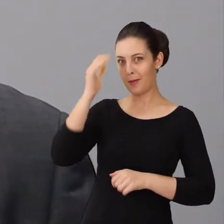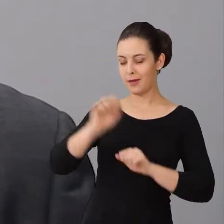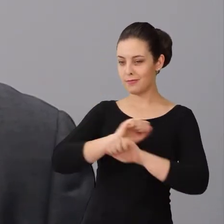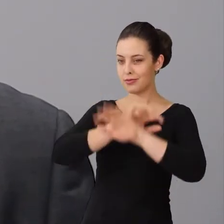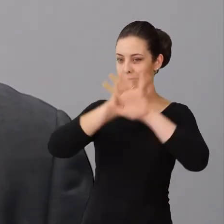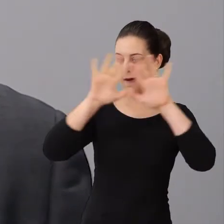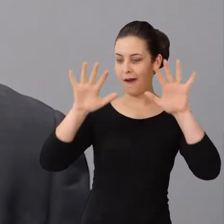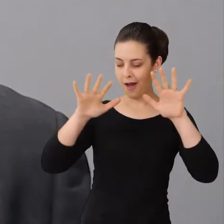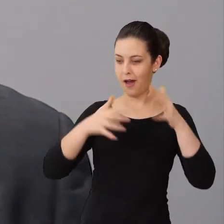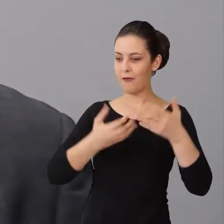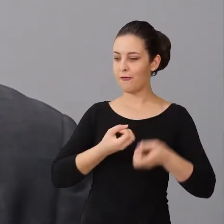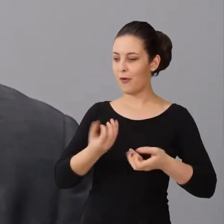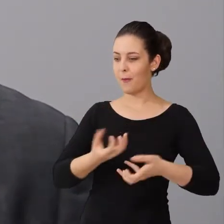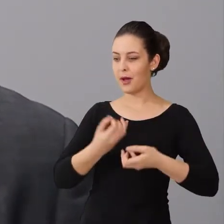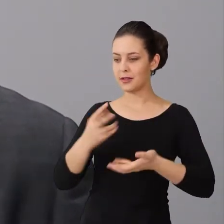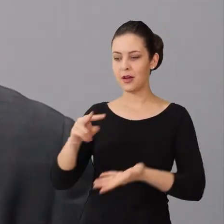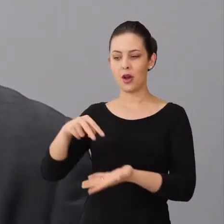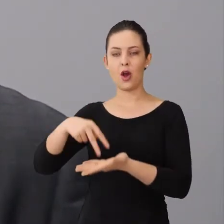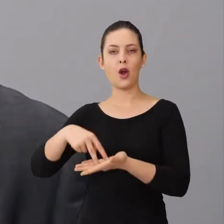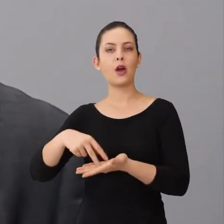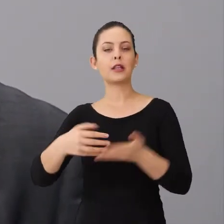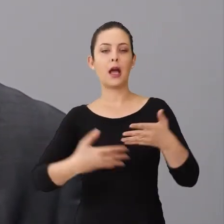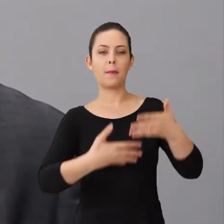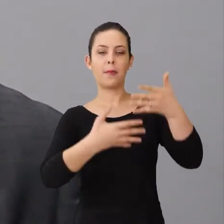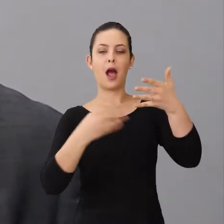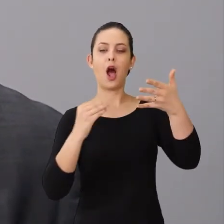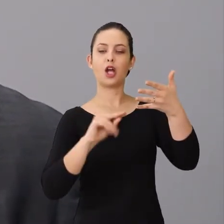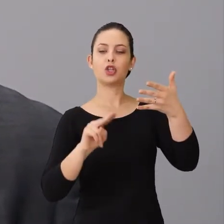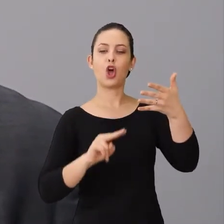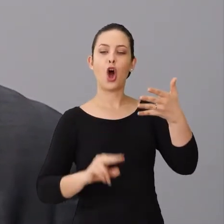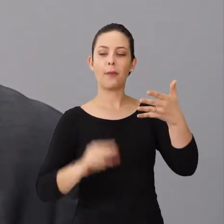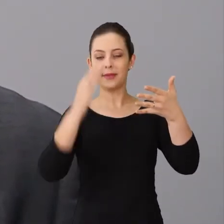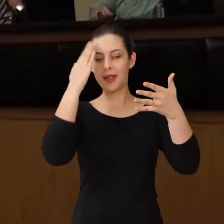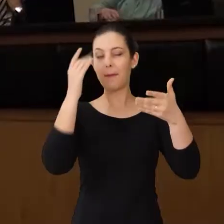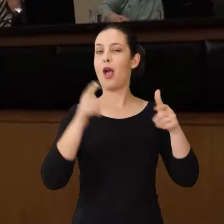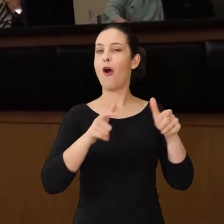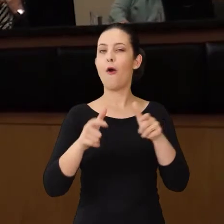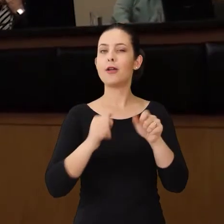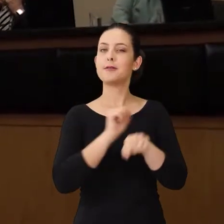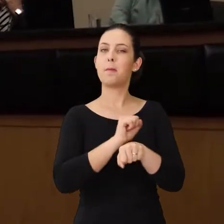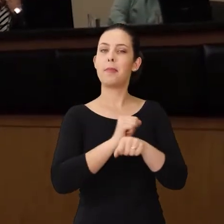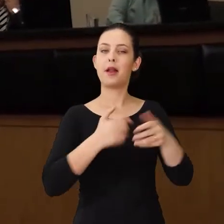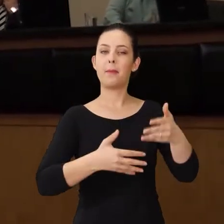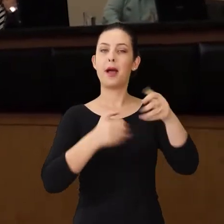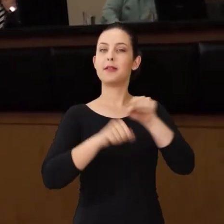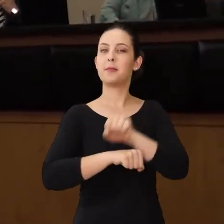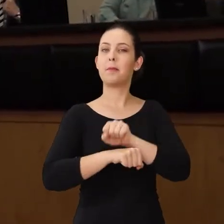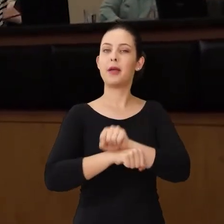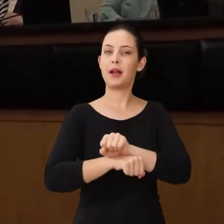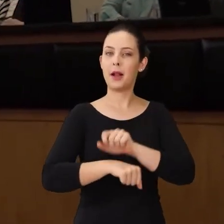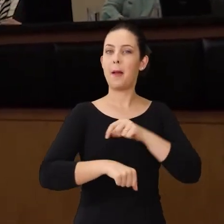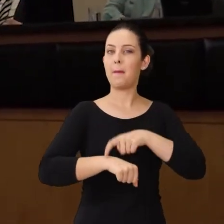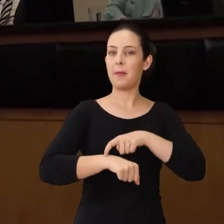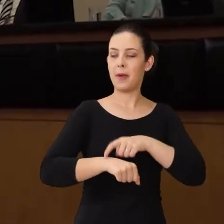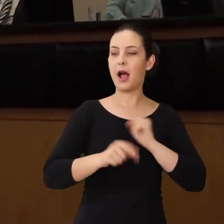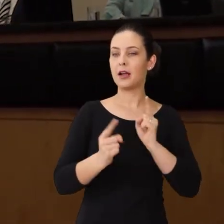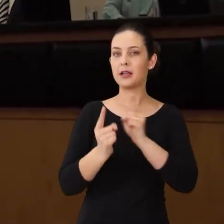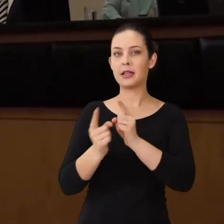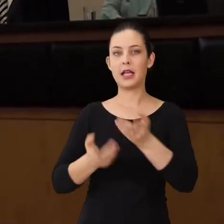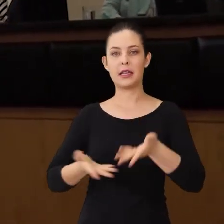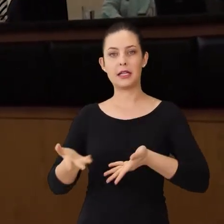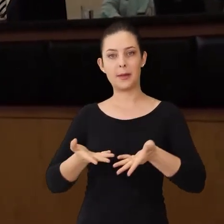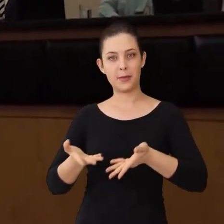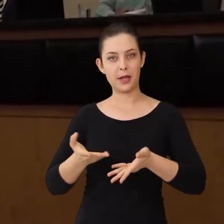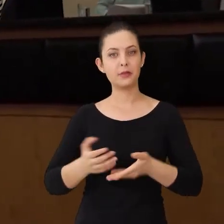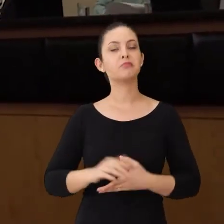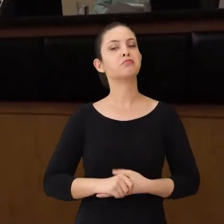exatamente qual é a sua posição na lista de espera e por quanto tempo ele deverá aguardar para receber um determinado tratamento.